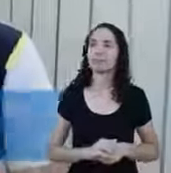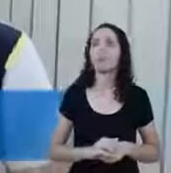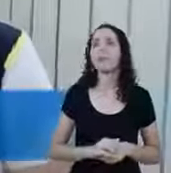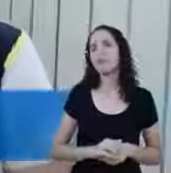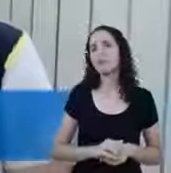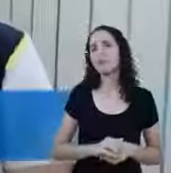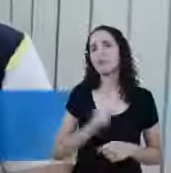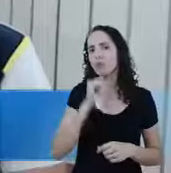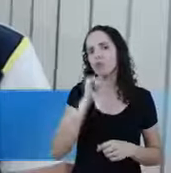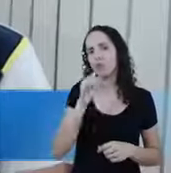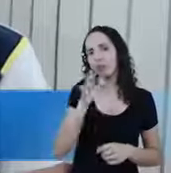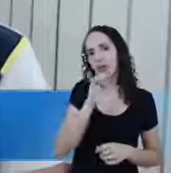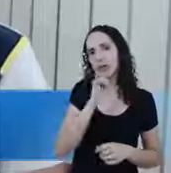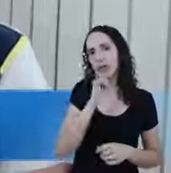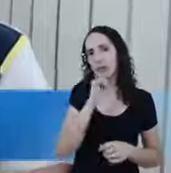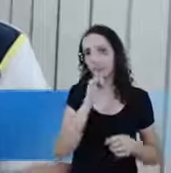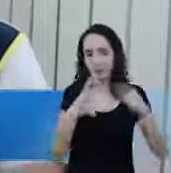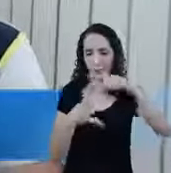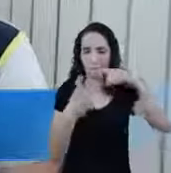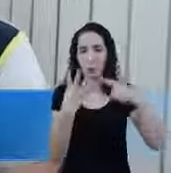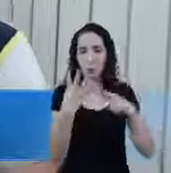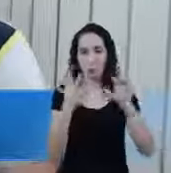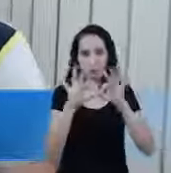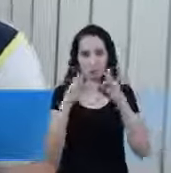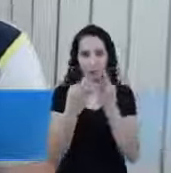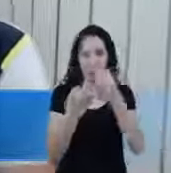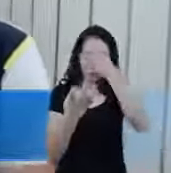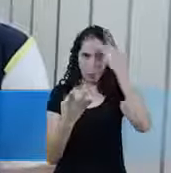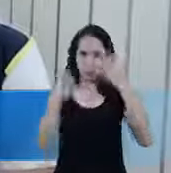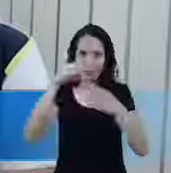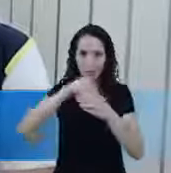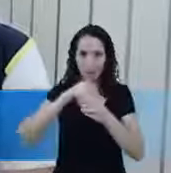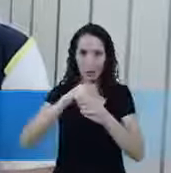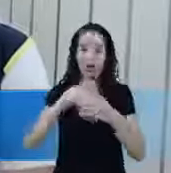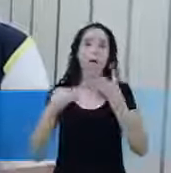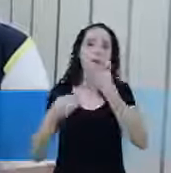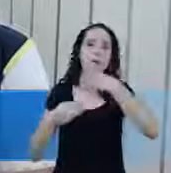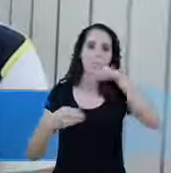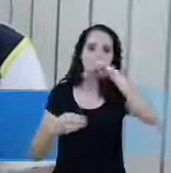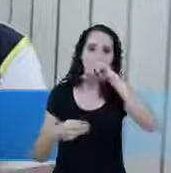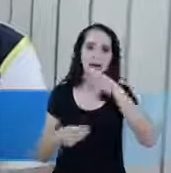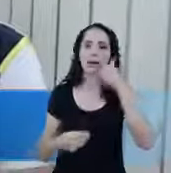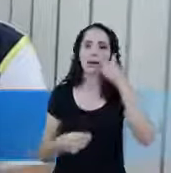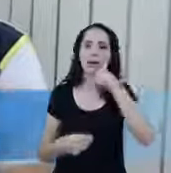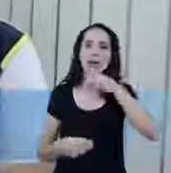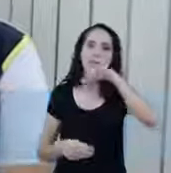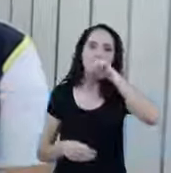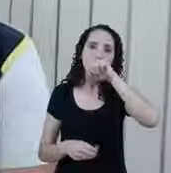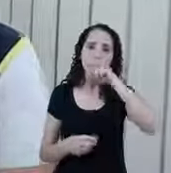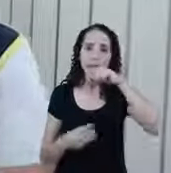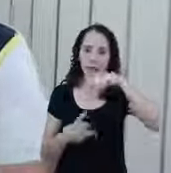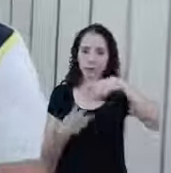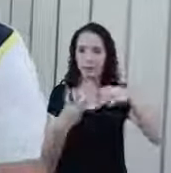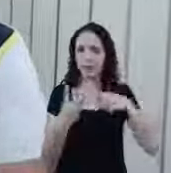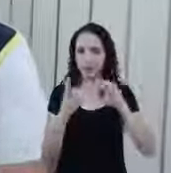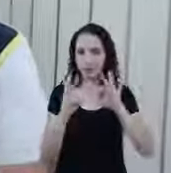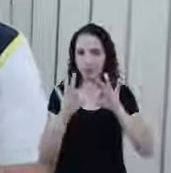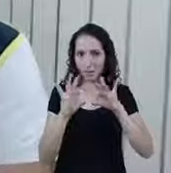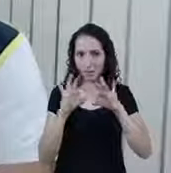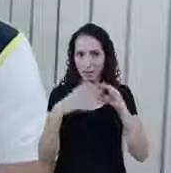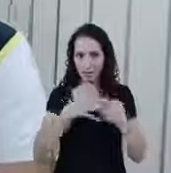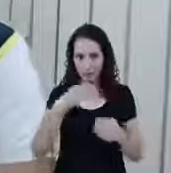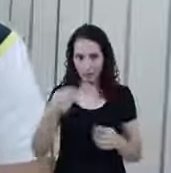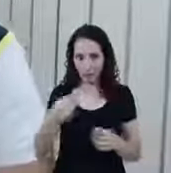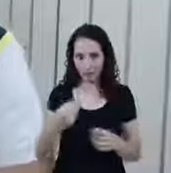tenho uma família Com quatro pessoas Cinco pessoas Tem o pai A mãe E três filhos Sendo que um desses filhos